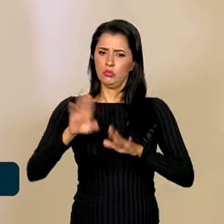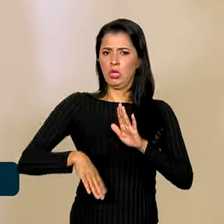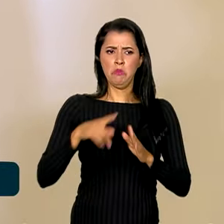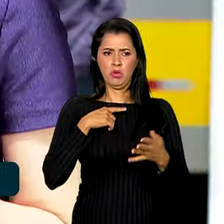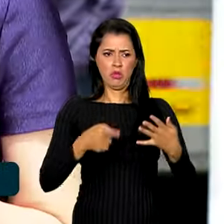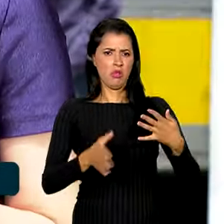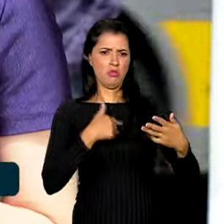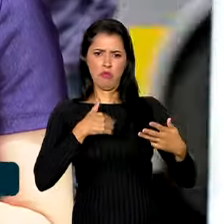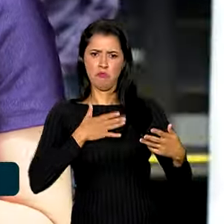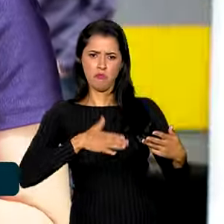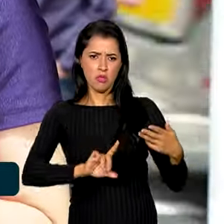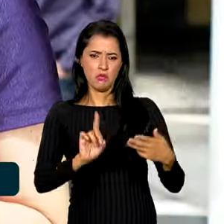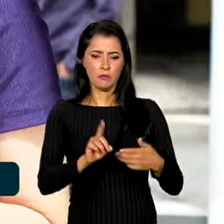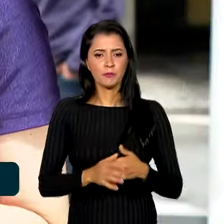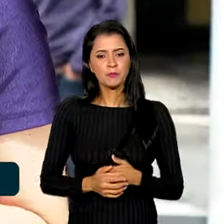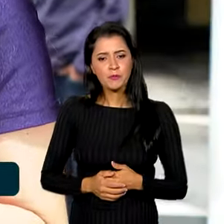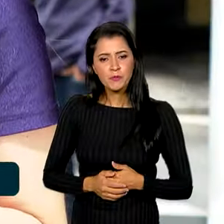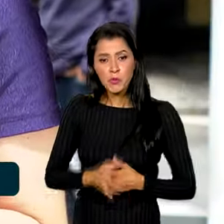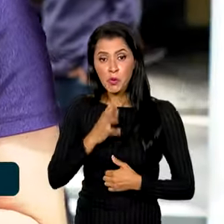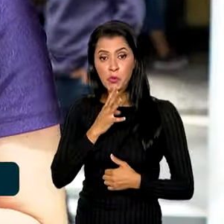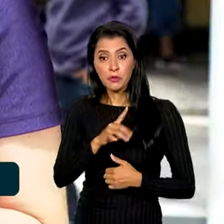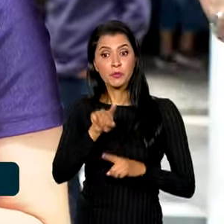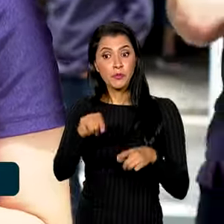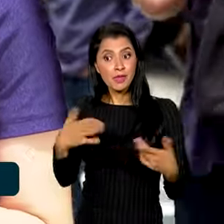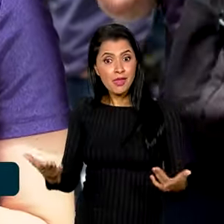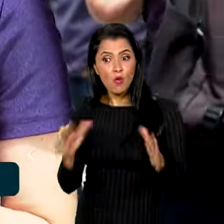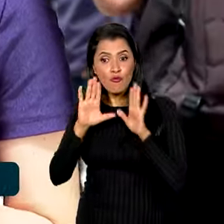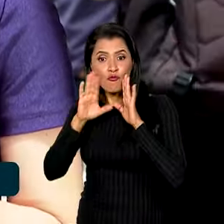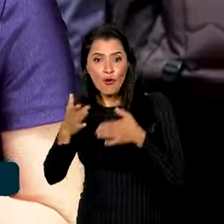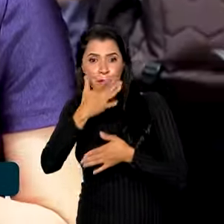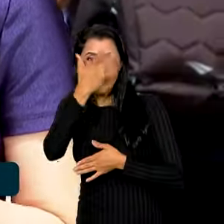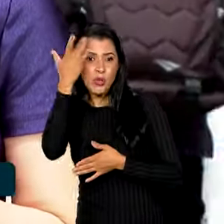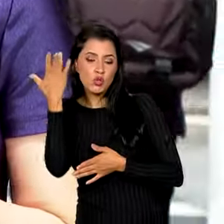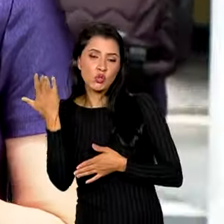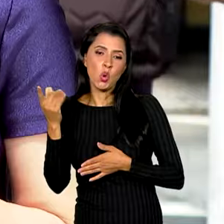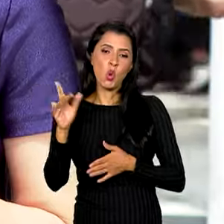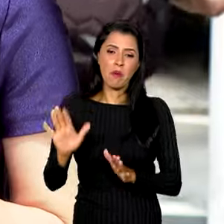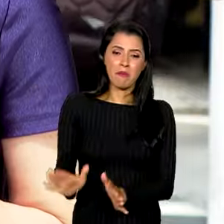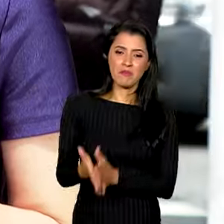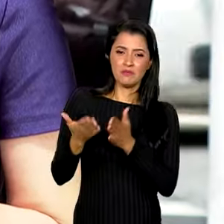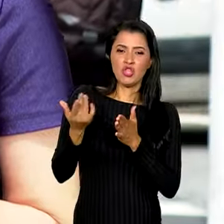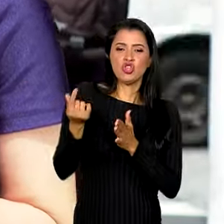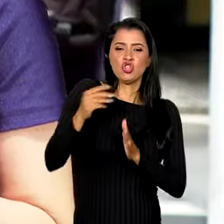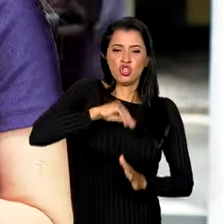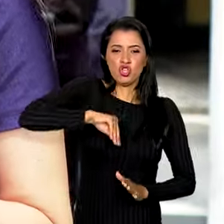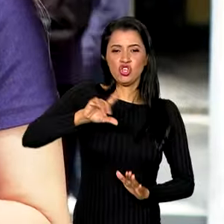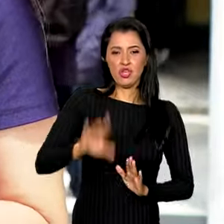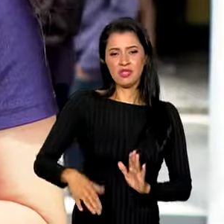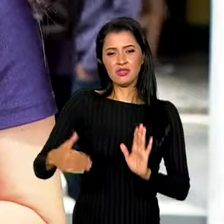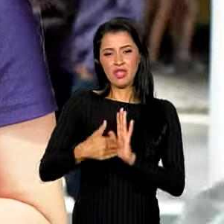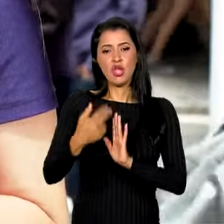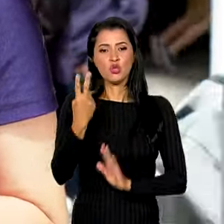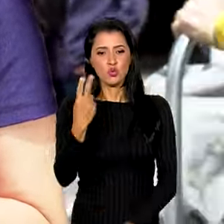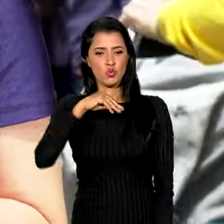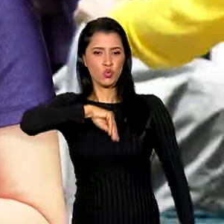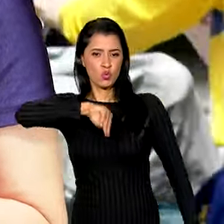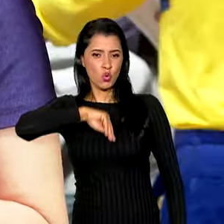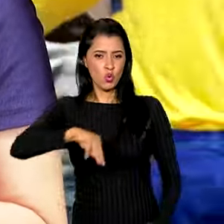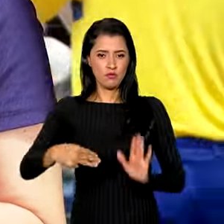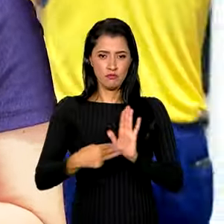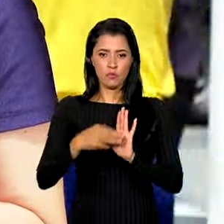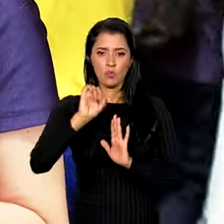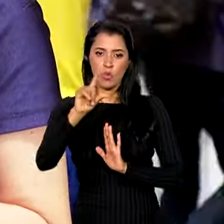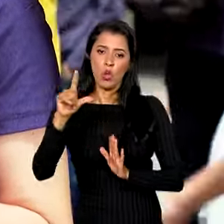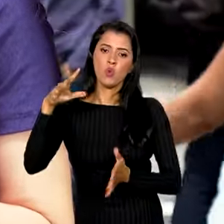porque eu não reconheço a dívida. O foco do programa são pessoas de baixa renda, aquelas que ganham até dois salários mínimos ou estão